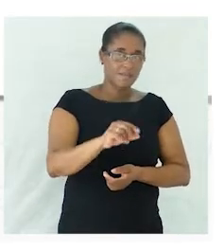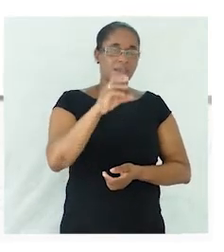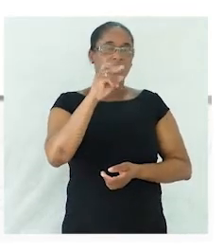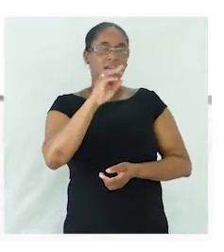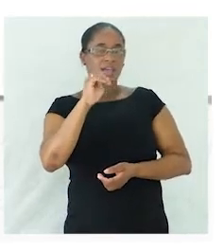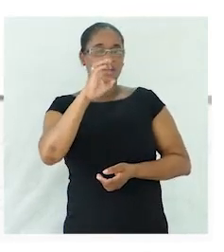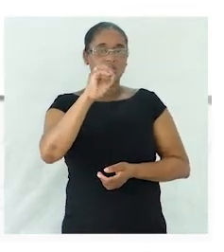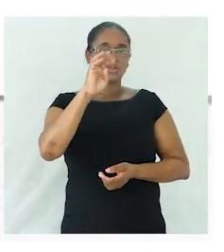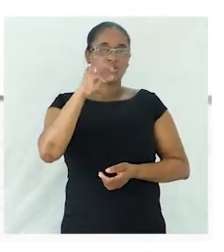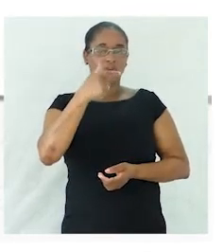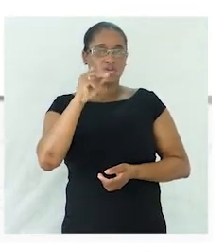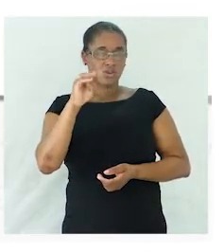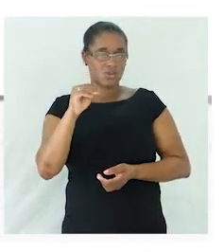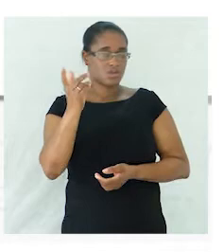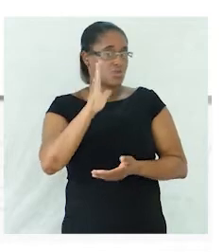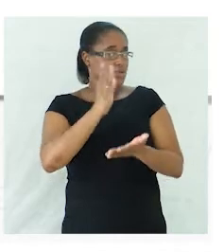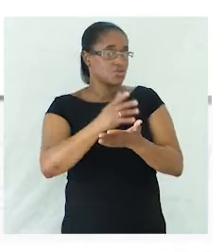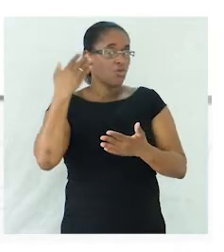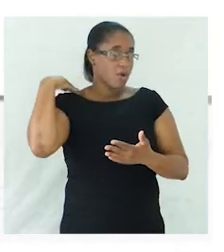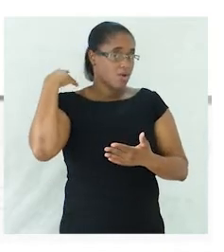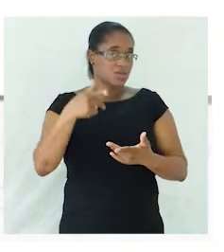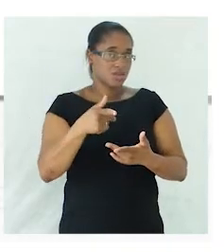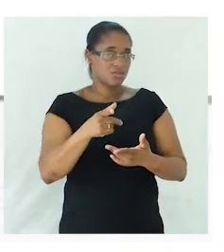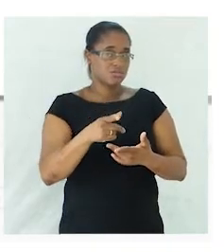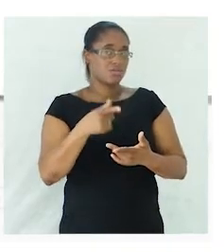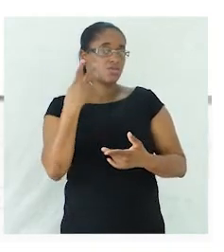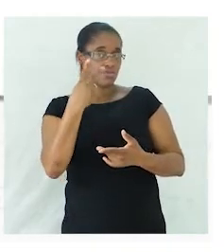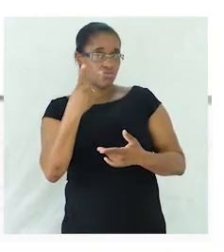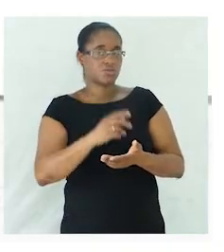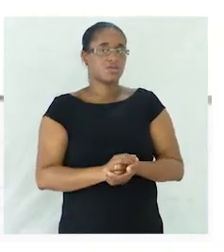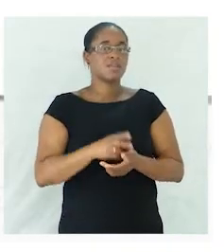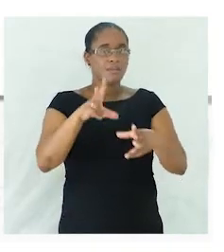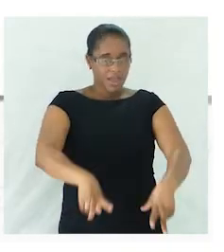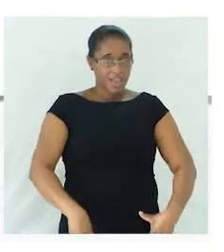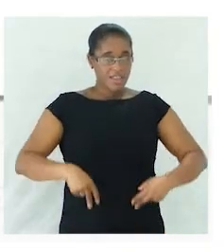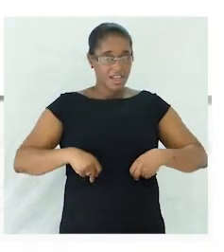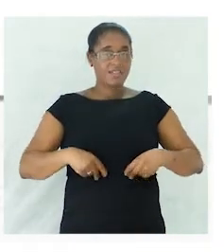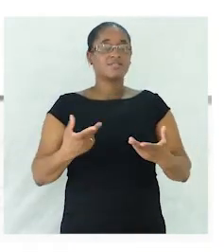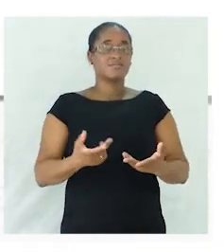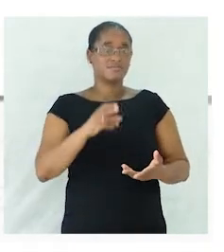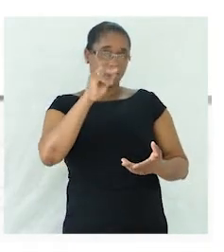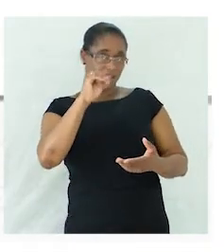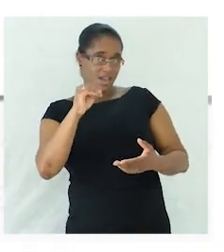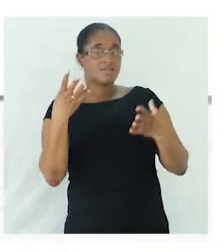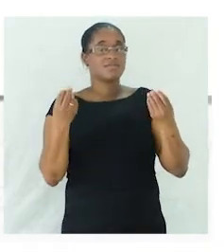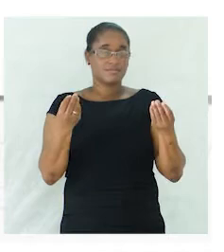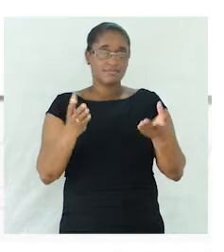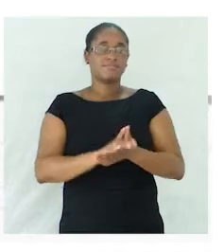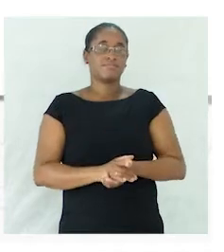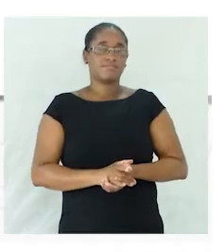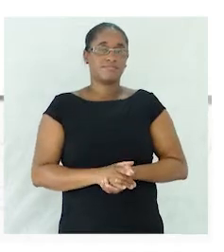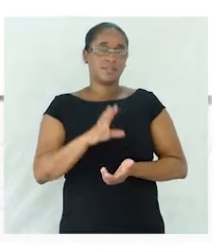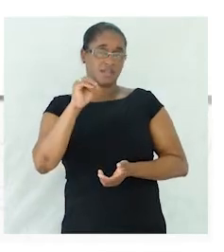no plural. As calças. As calças que eu tenho vestida não é? São sempre no plural.